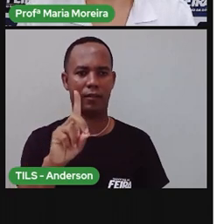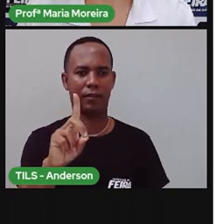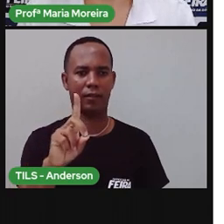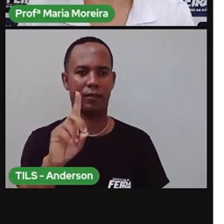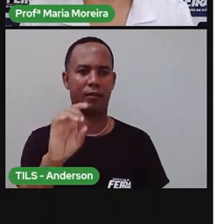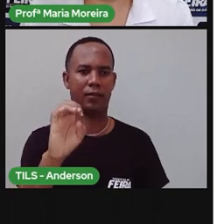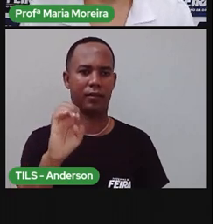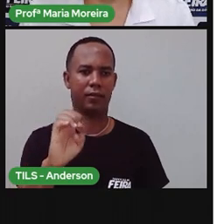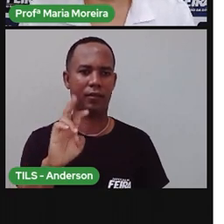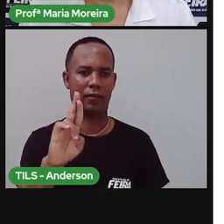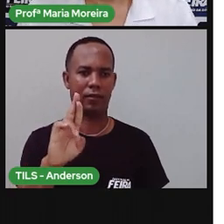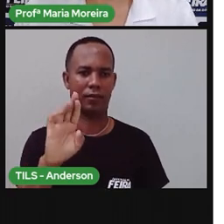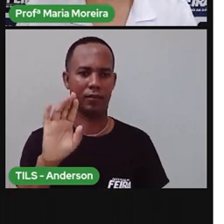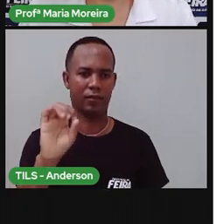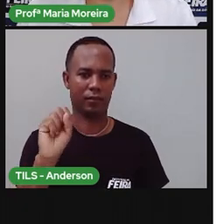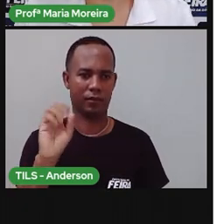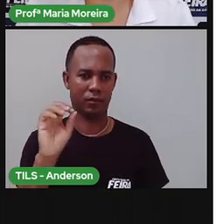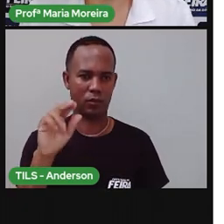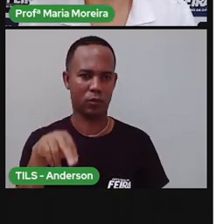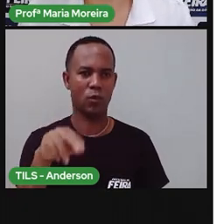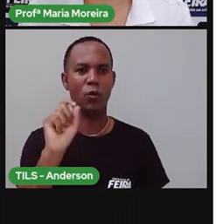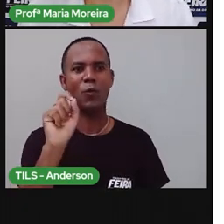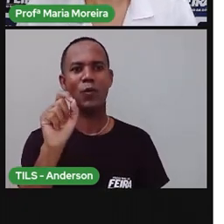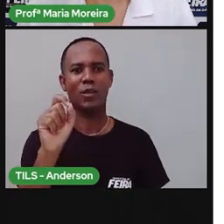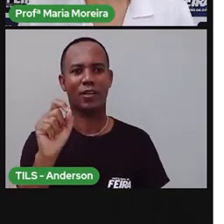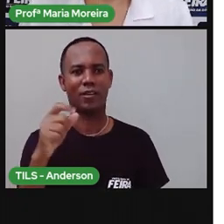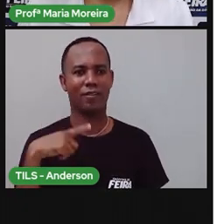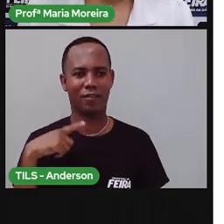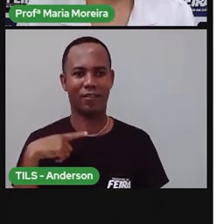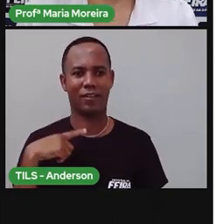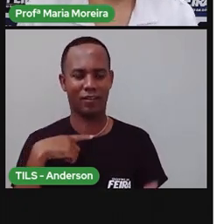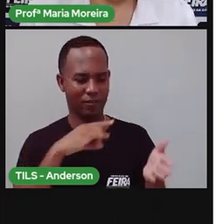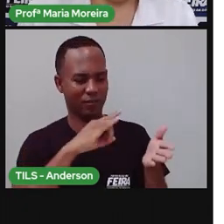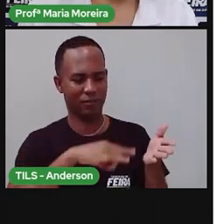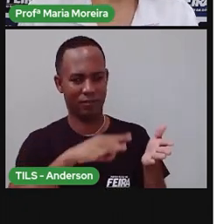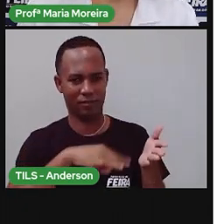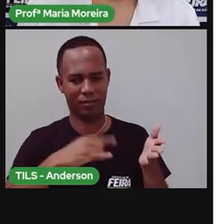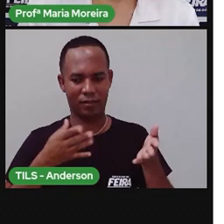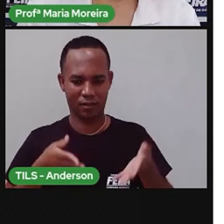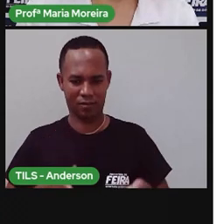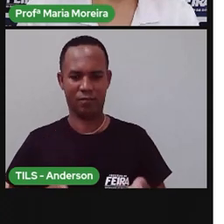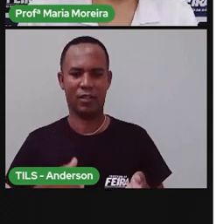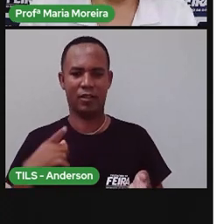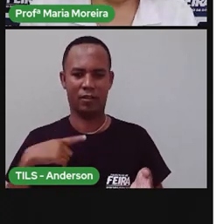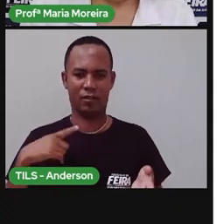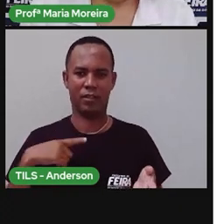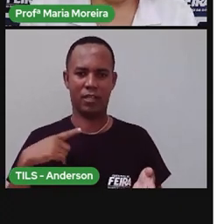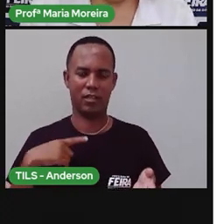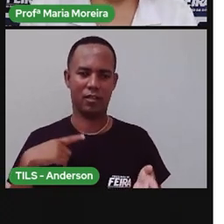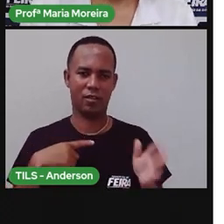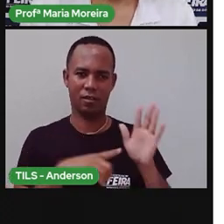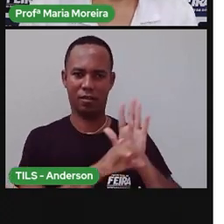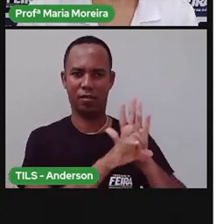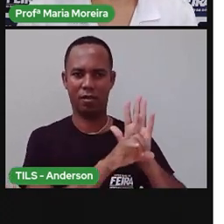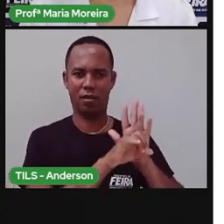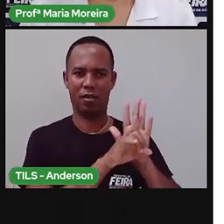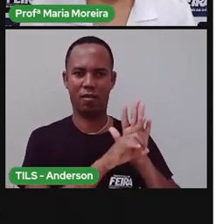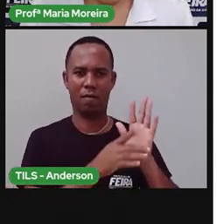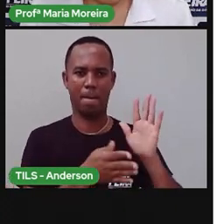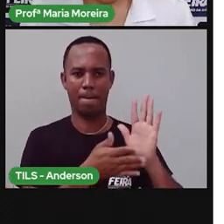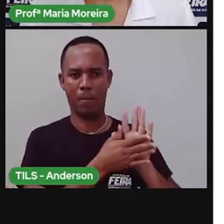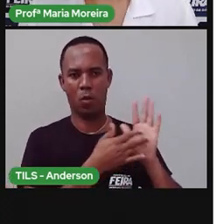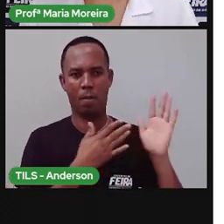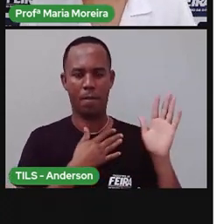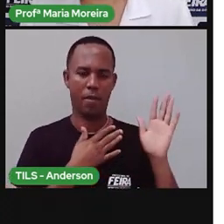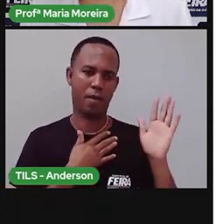o quê? Uma certidão de nascimento. E todos nós temos por direito esse documento. Certo? E a partir